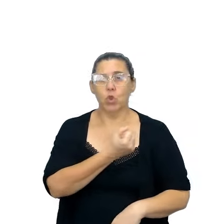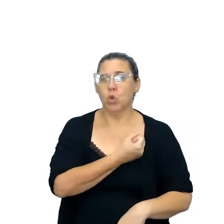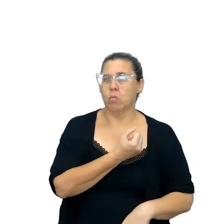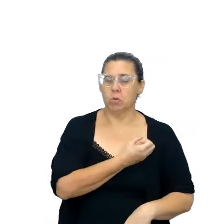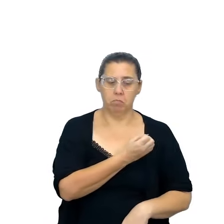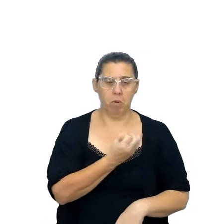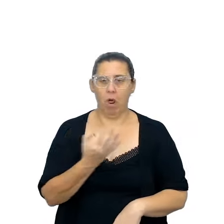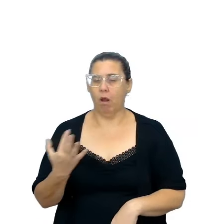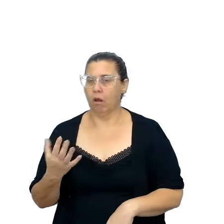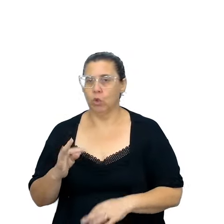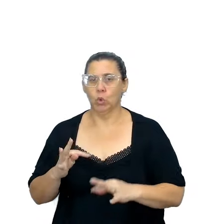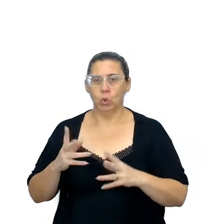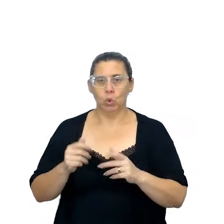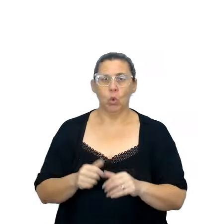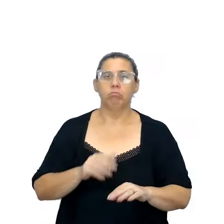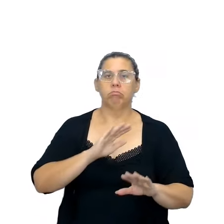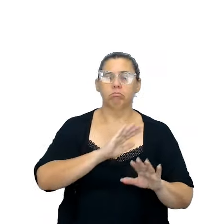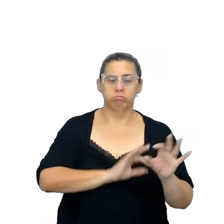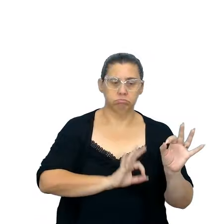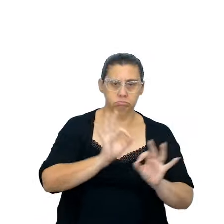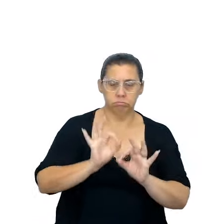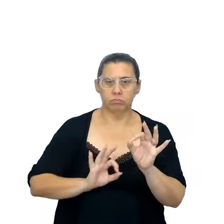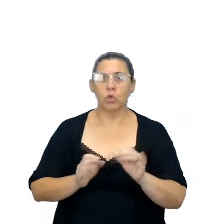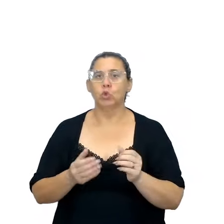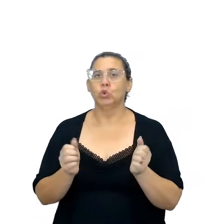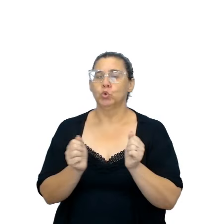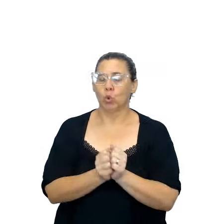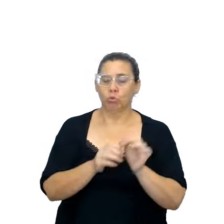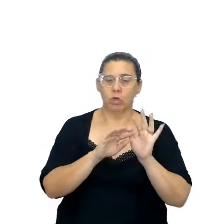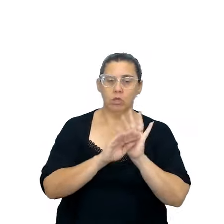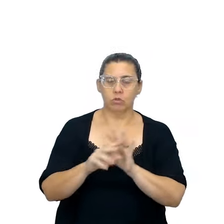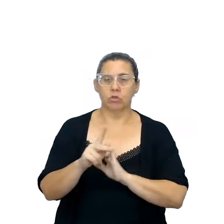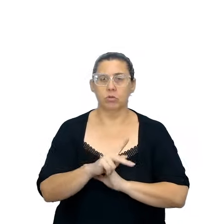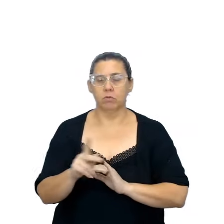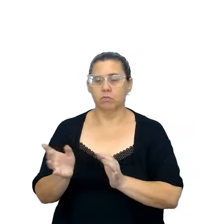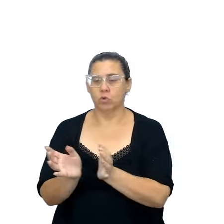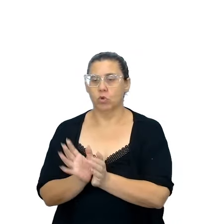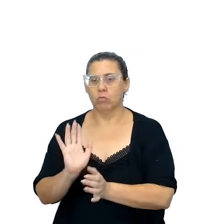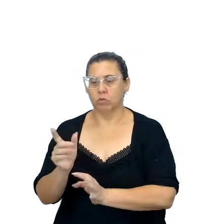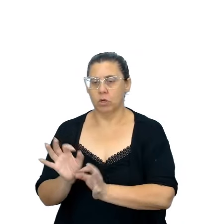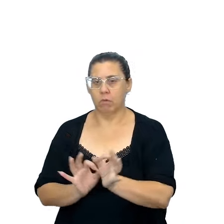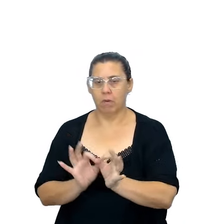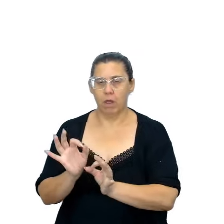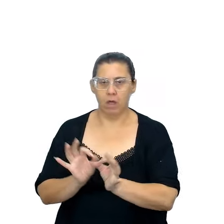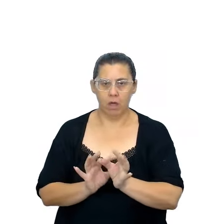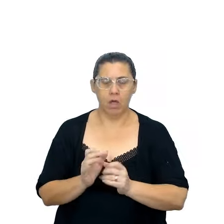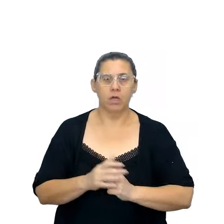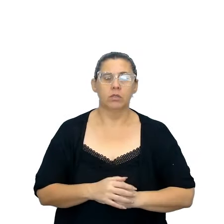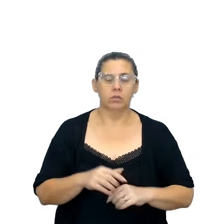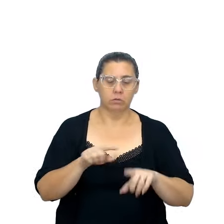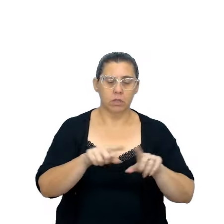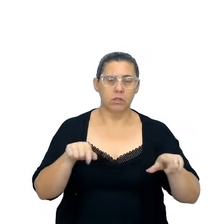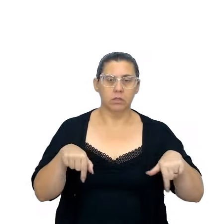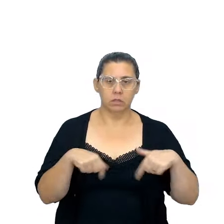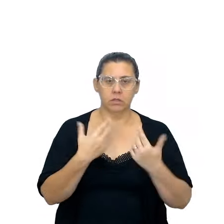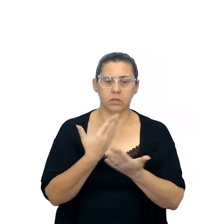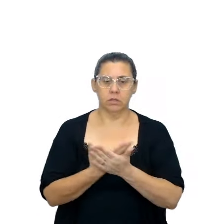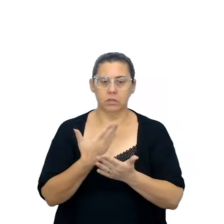isso, né, sempre com a mediação do professor, com os grupos já formados, organizados, em sala de aula,